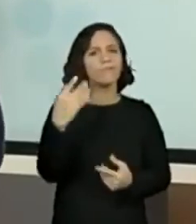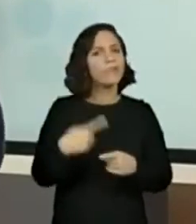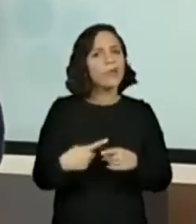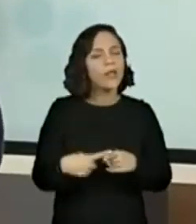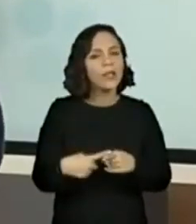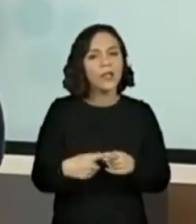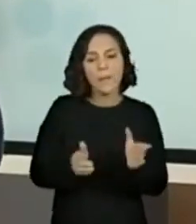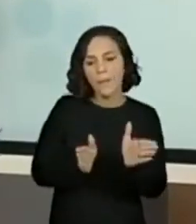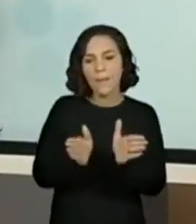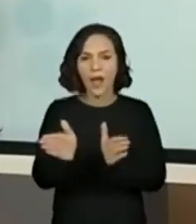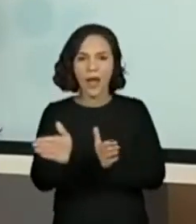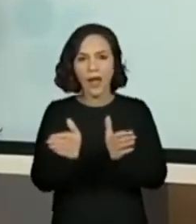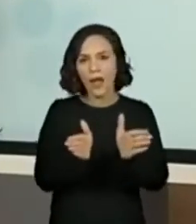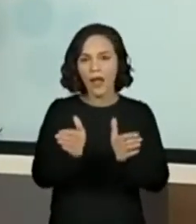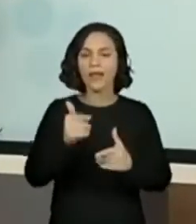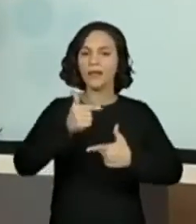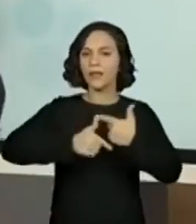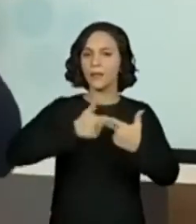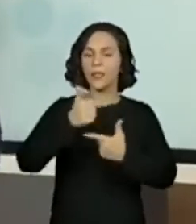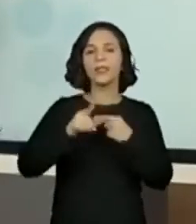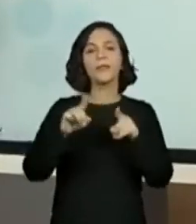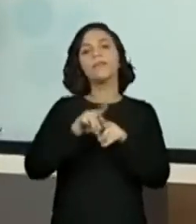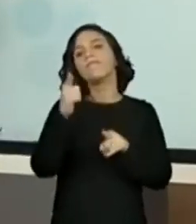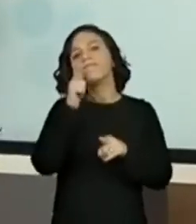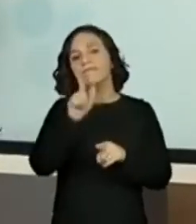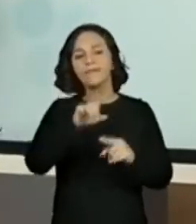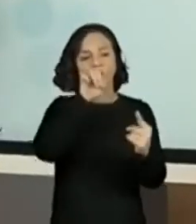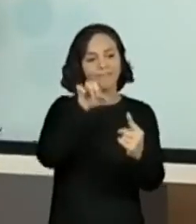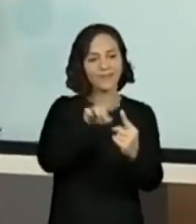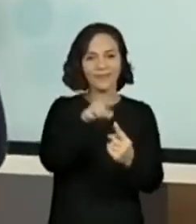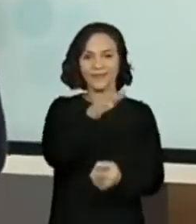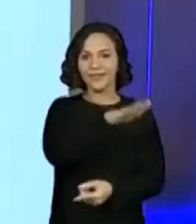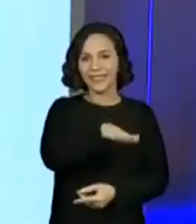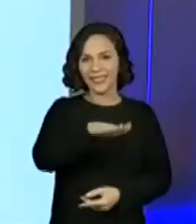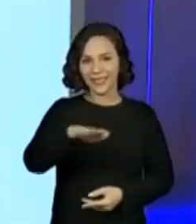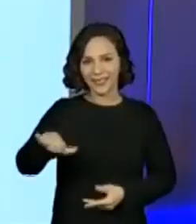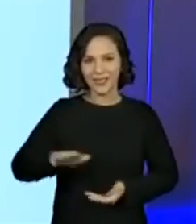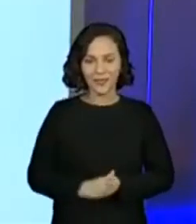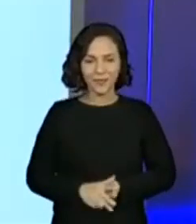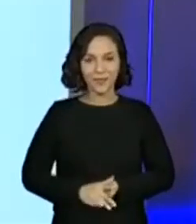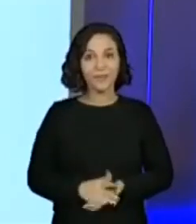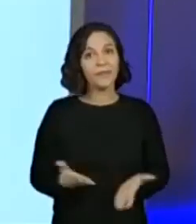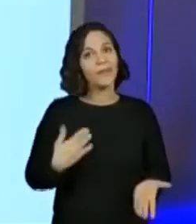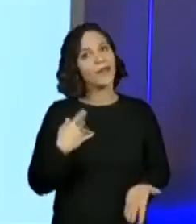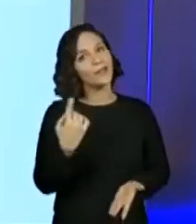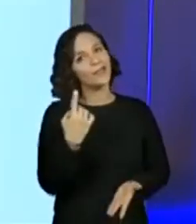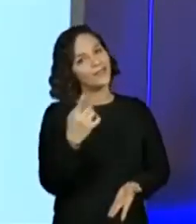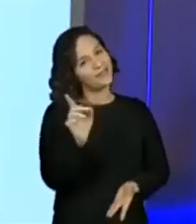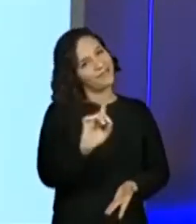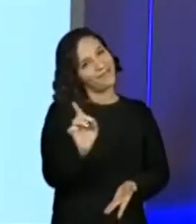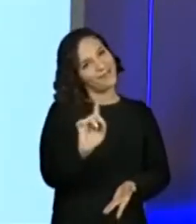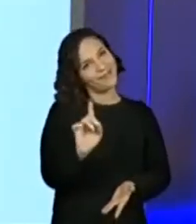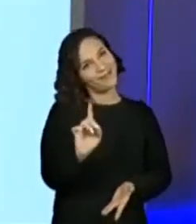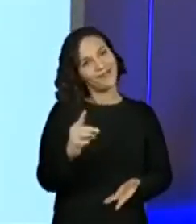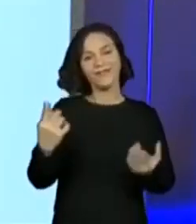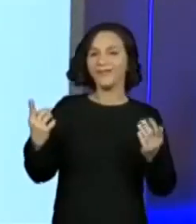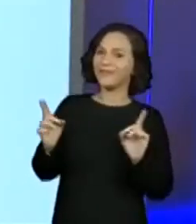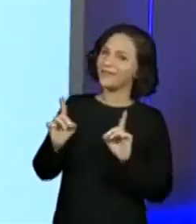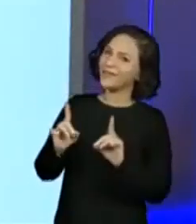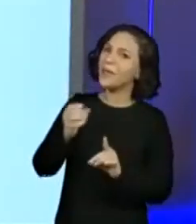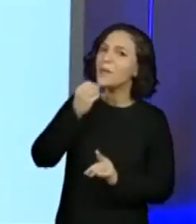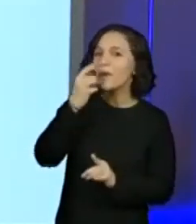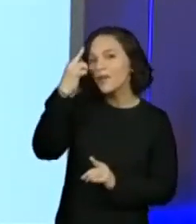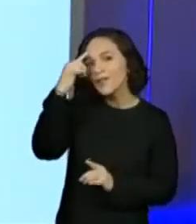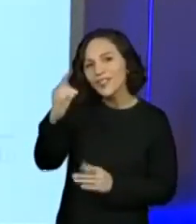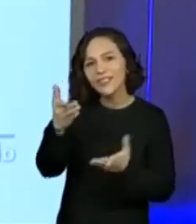toda essa mediação do nosso trabalho para chegar aí nas crianças. E eu não estou aqui sozinha! Bom dia,